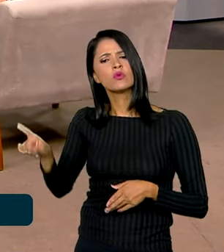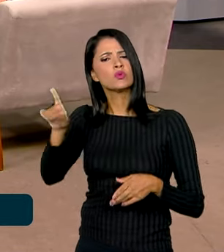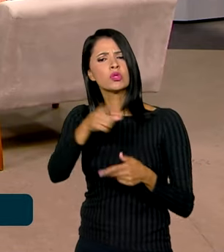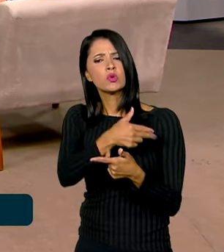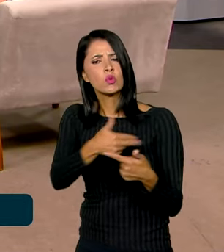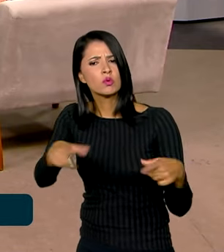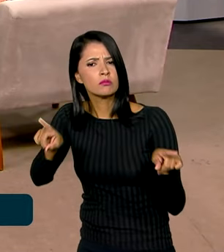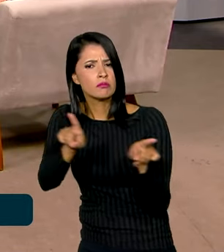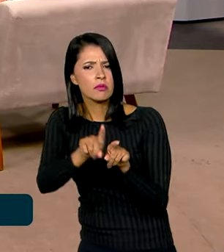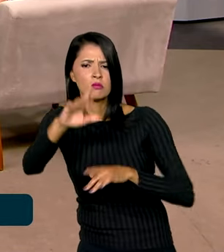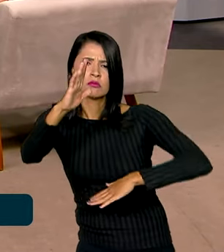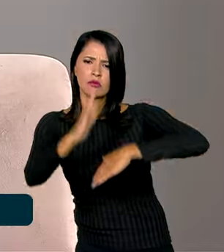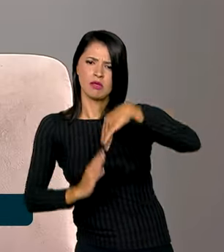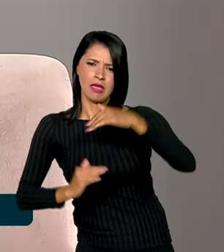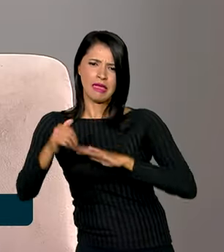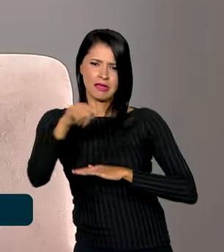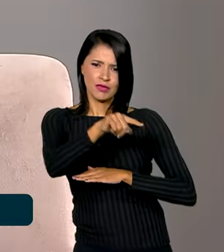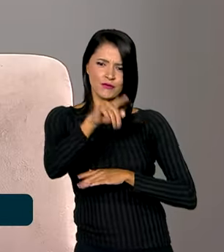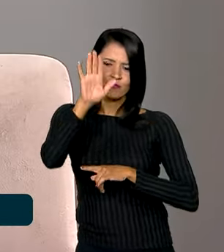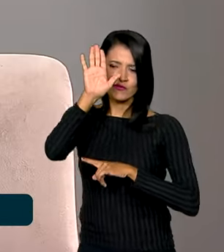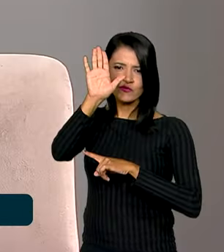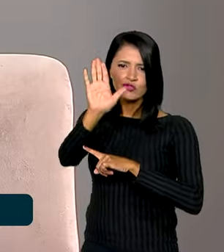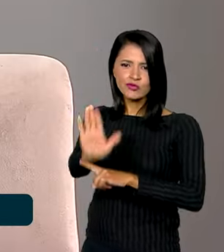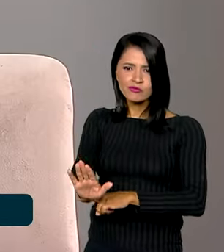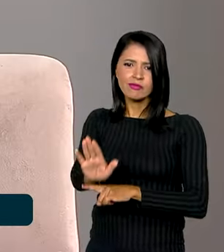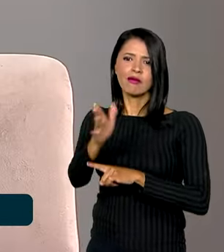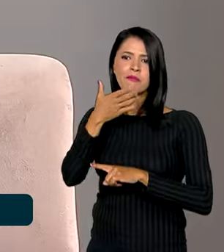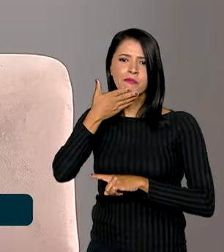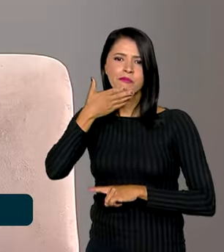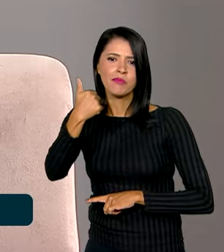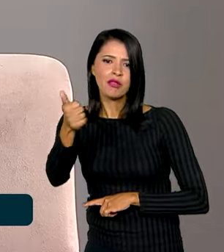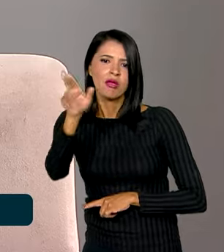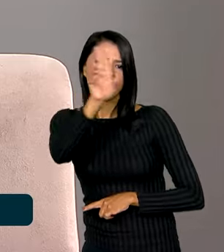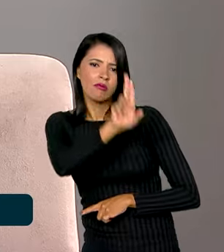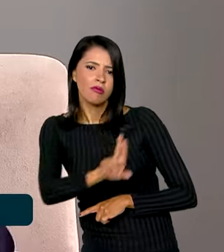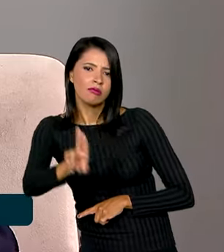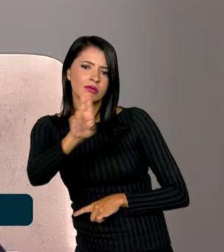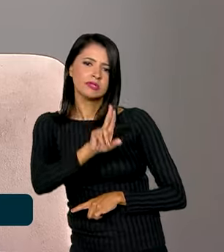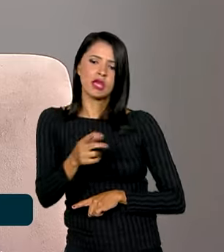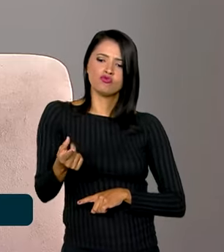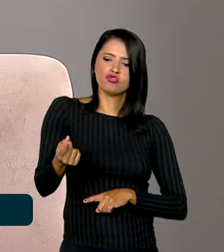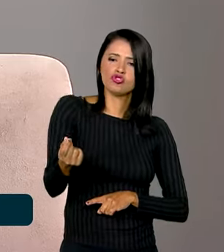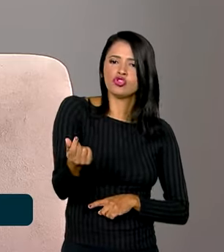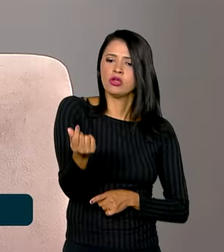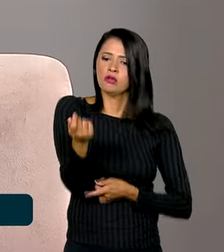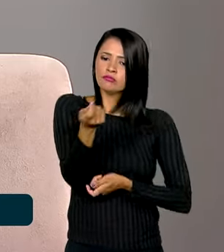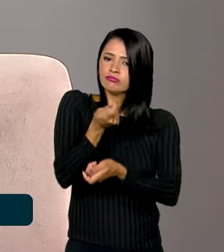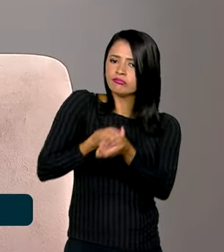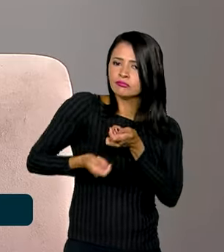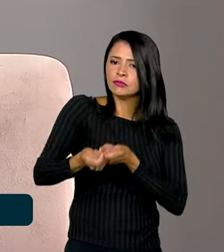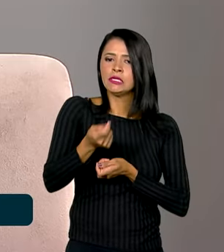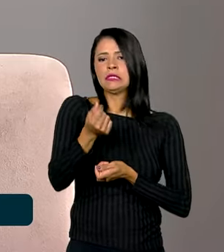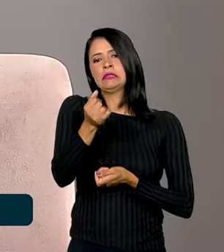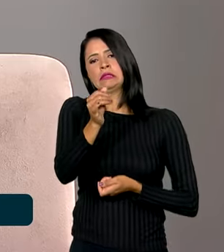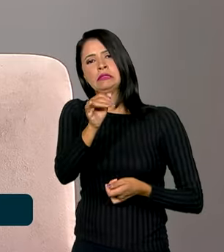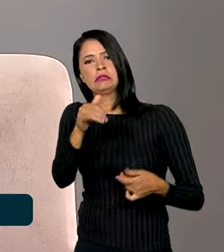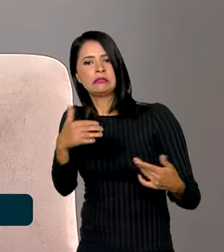processo também vai ajudar a otimizar a utilização dos recursos, ou seja, economizar na realização de